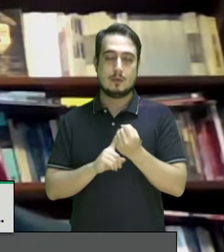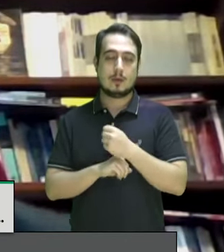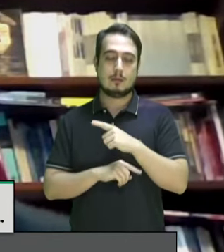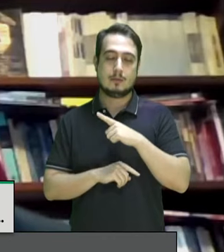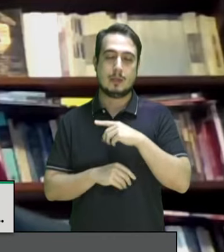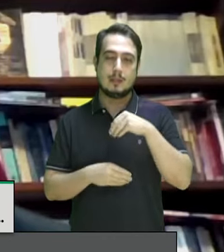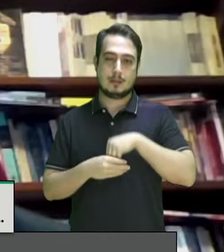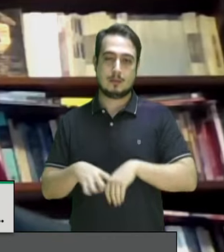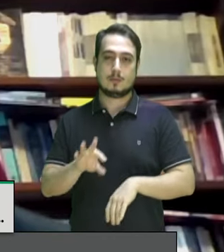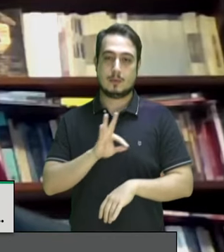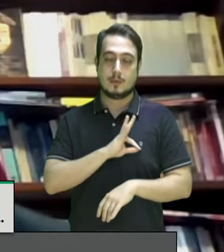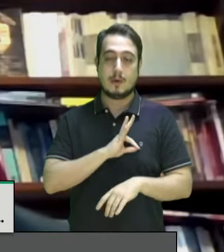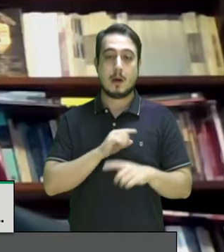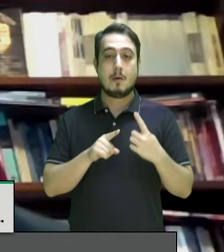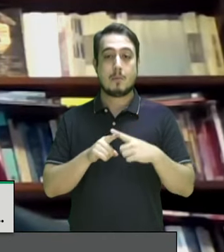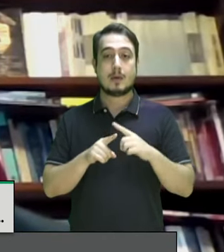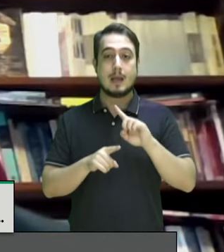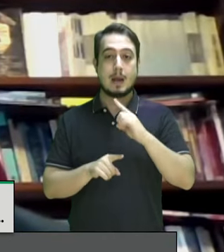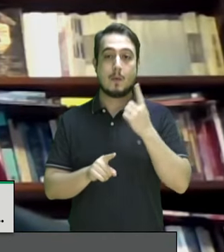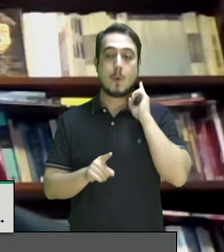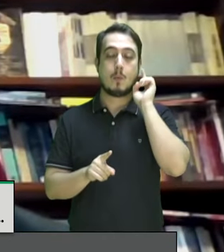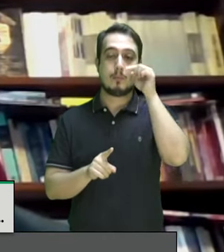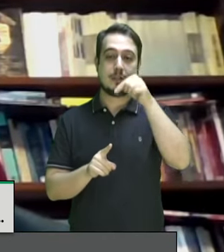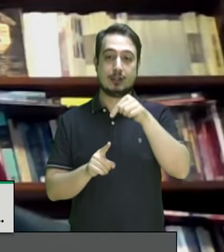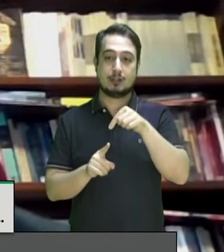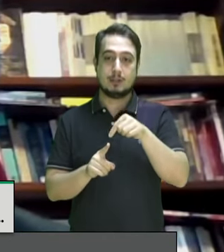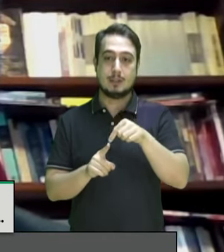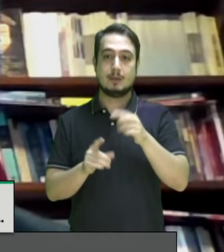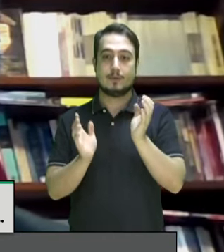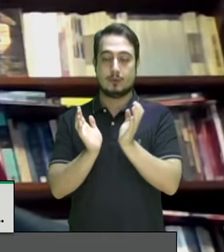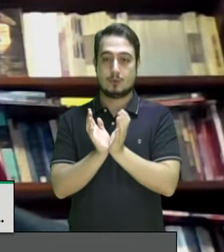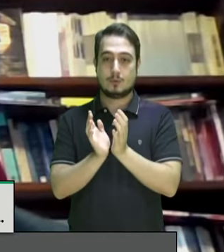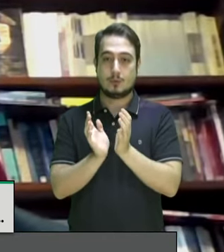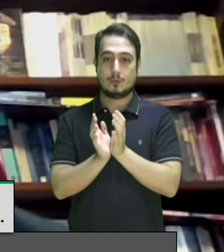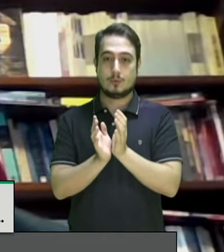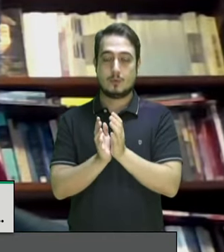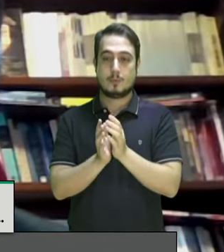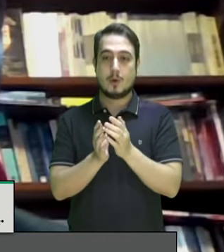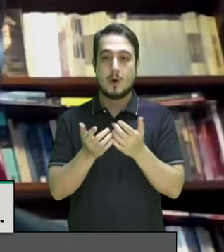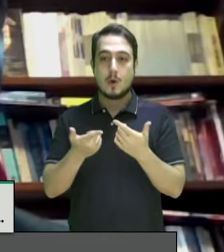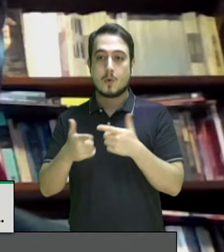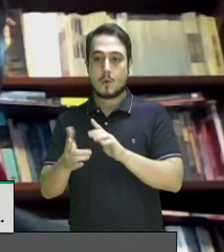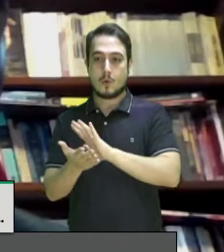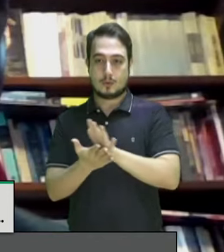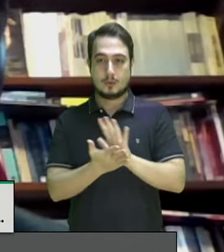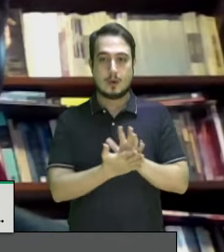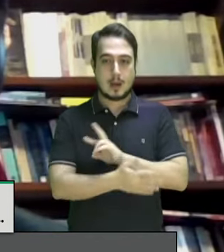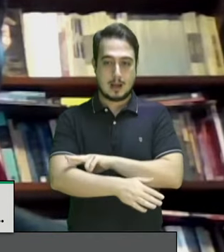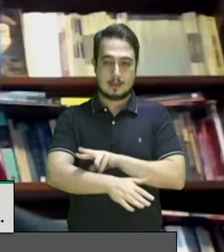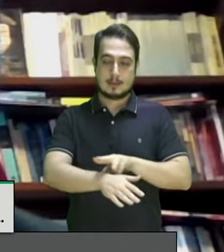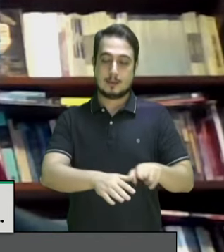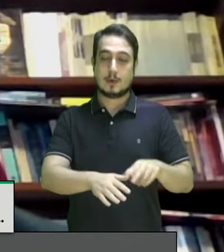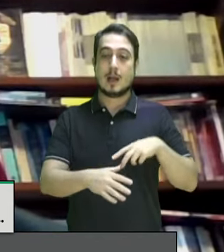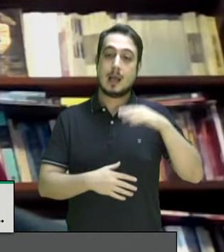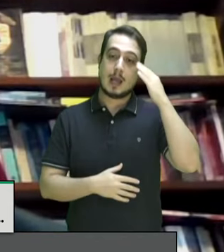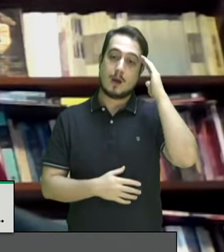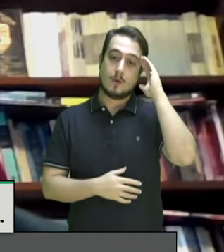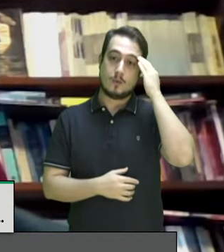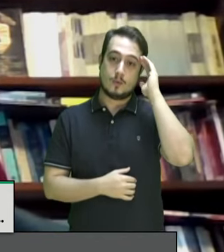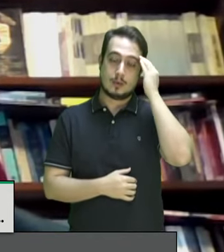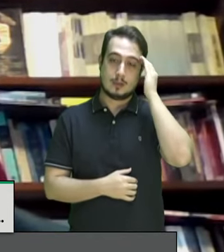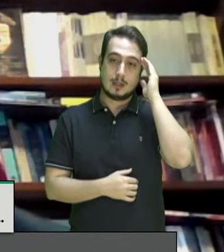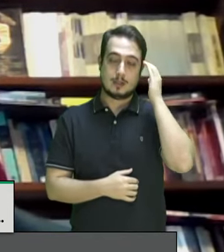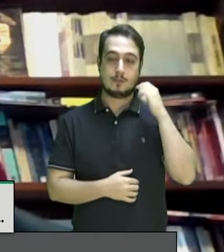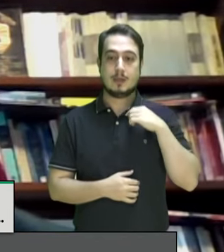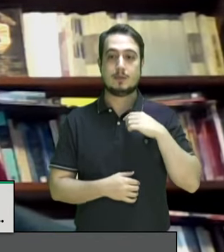objetivos enquanto grupo de combate ao racismo da PFDC o entendimento da